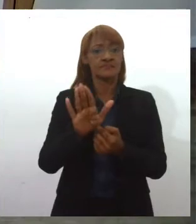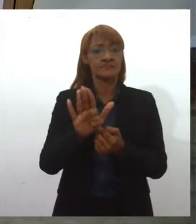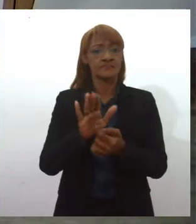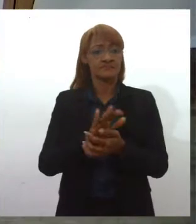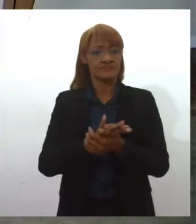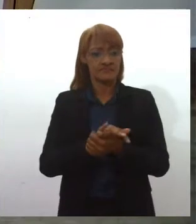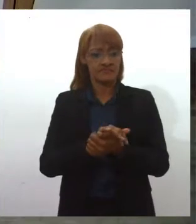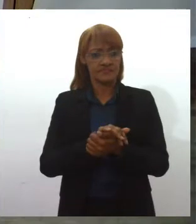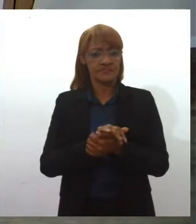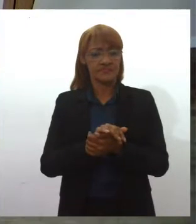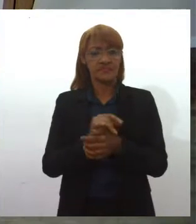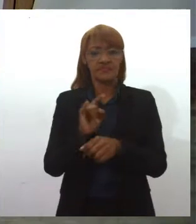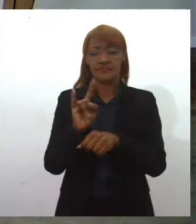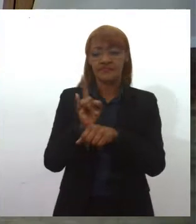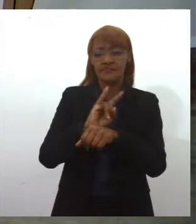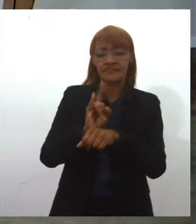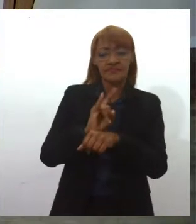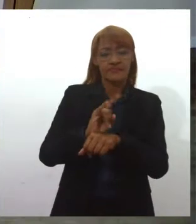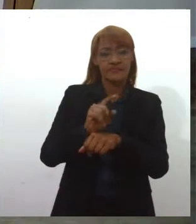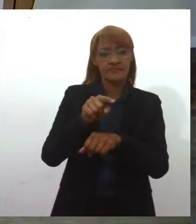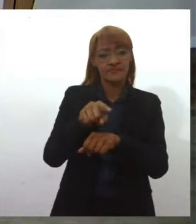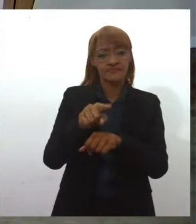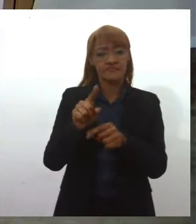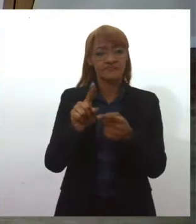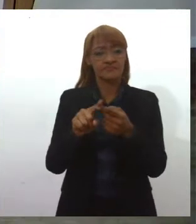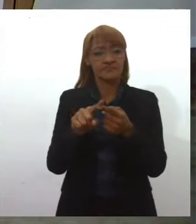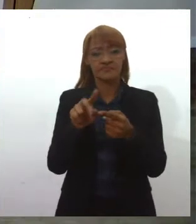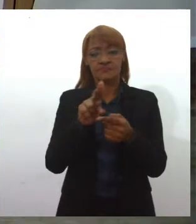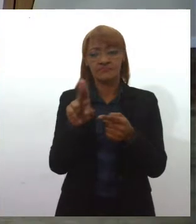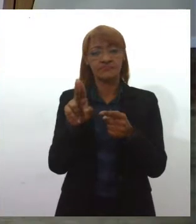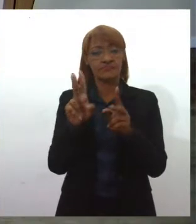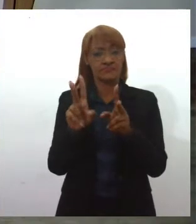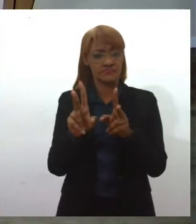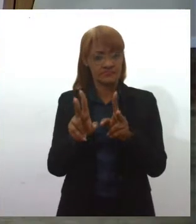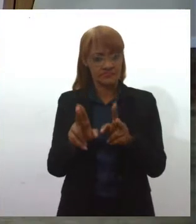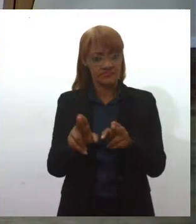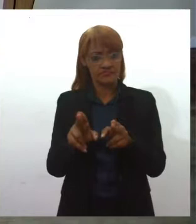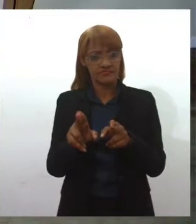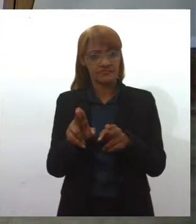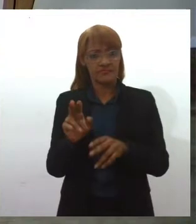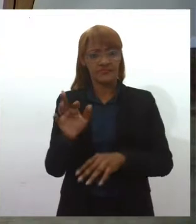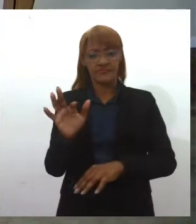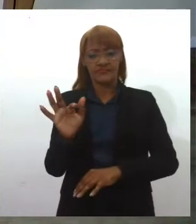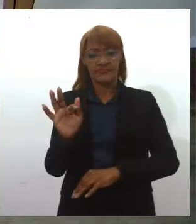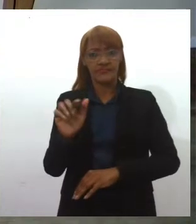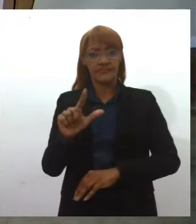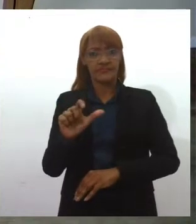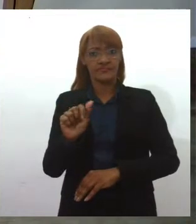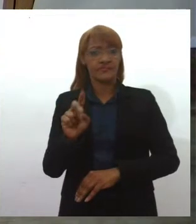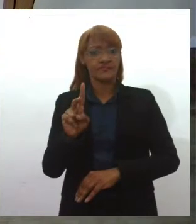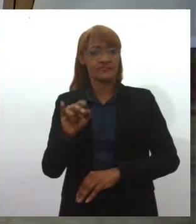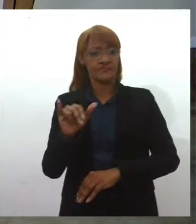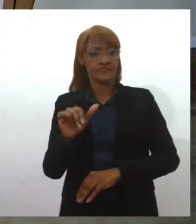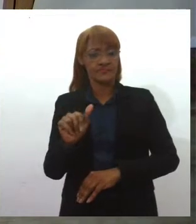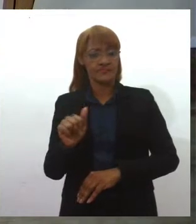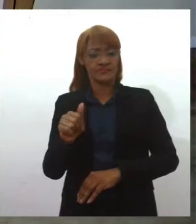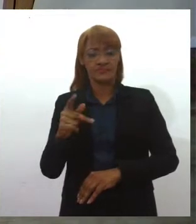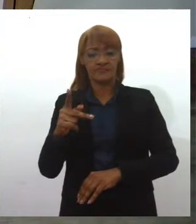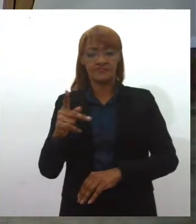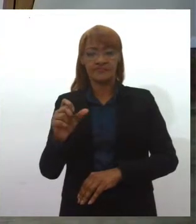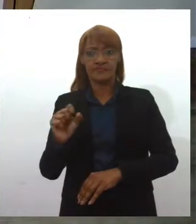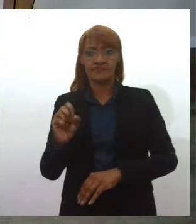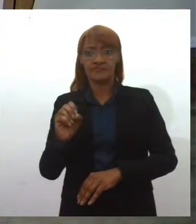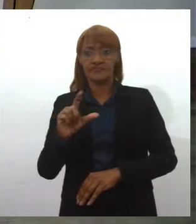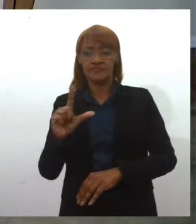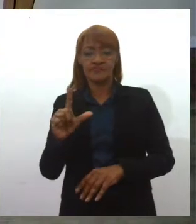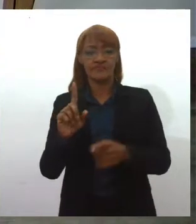de um documentário que se chama também Antonieta, feito por Flávia Persson, que também é daí de Santa Catarina,